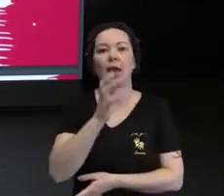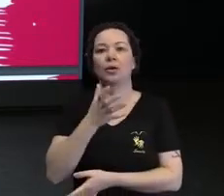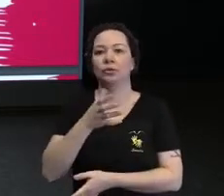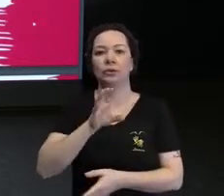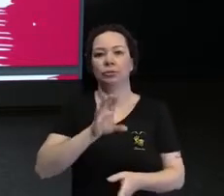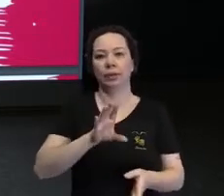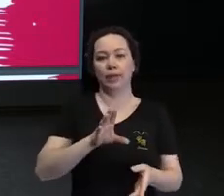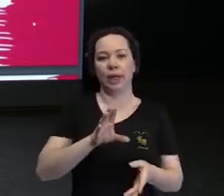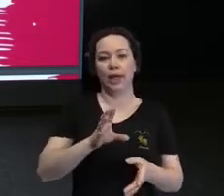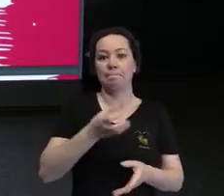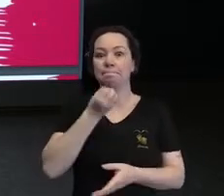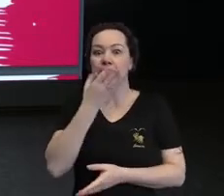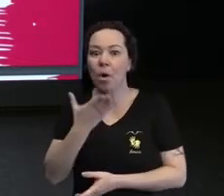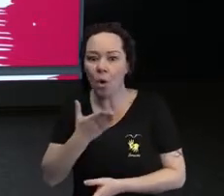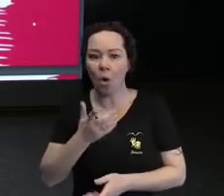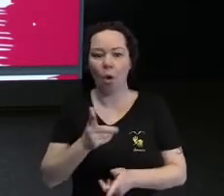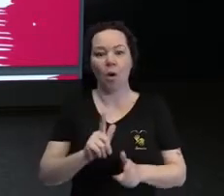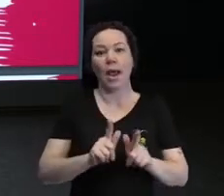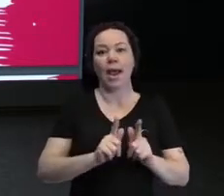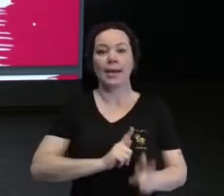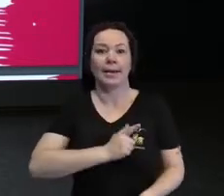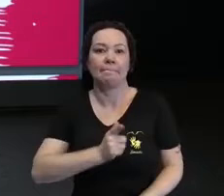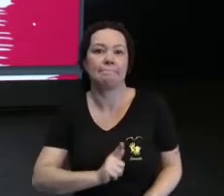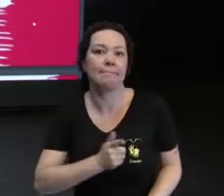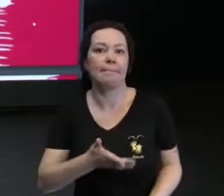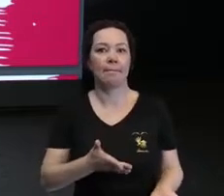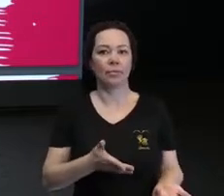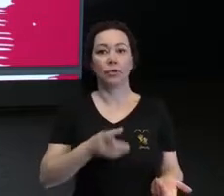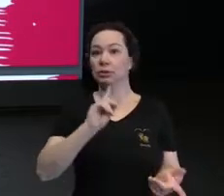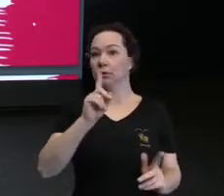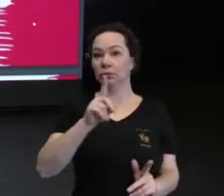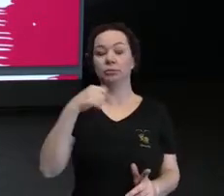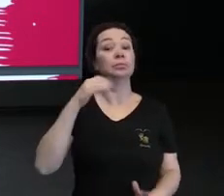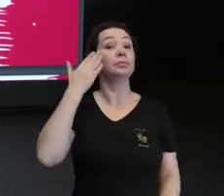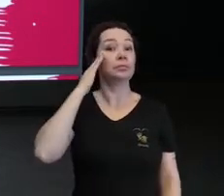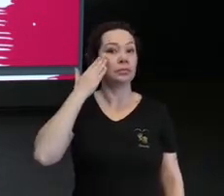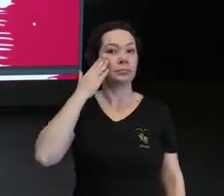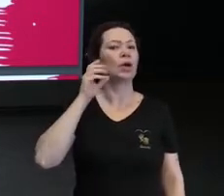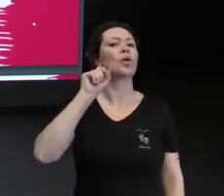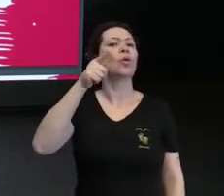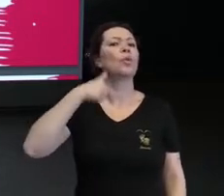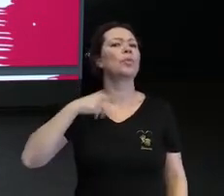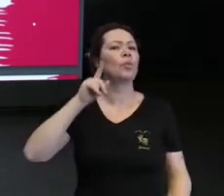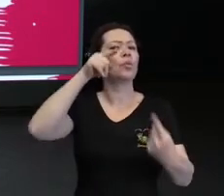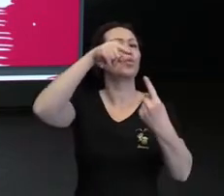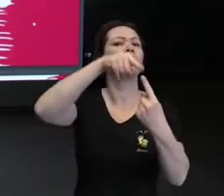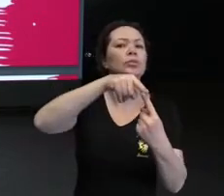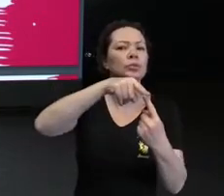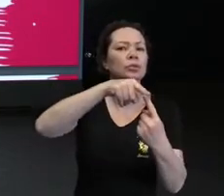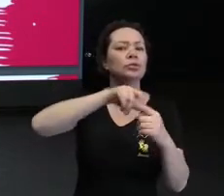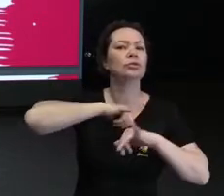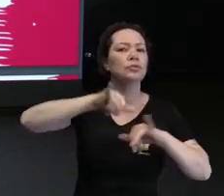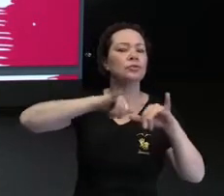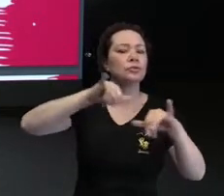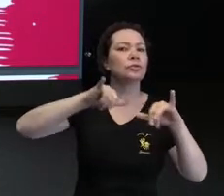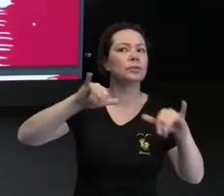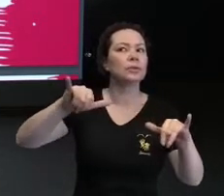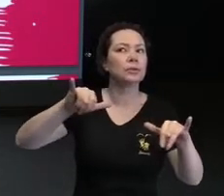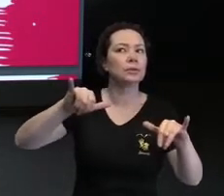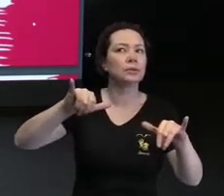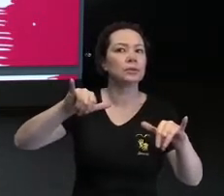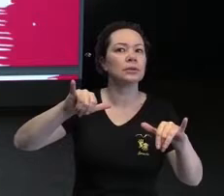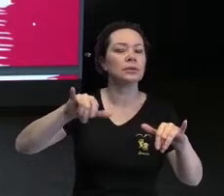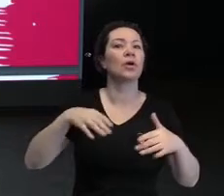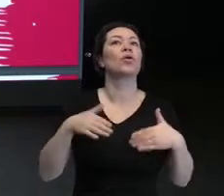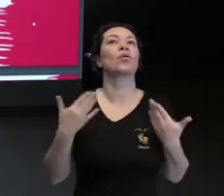muito pelo contrário. A gente precisa entender qual é o nosso objetivo quando a gente quer passar uma informação, como